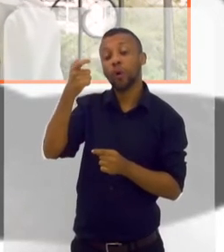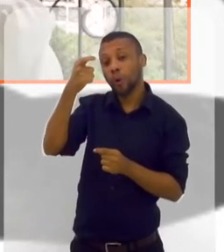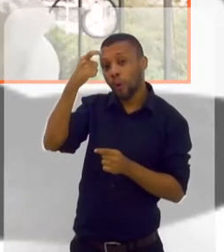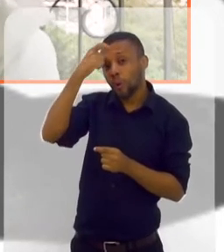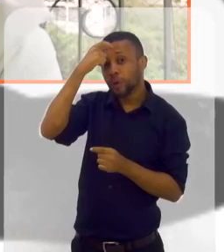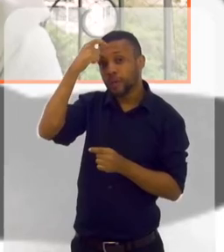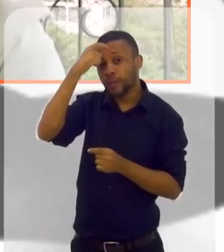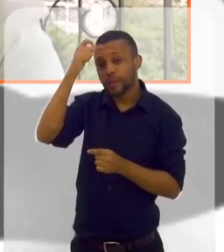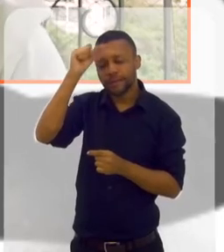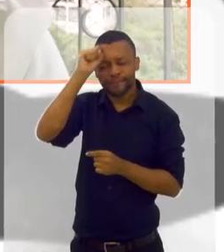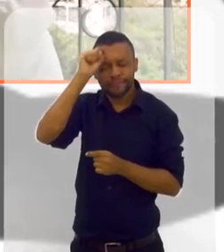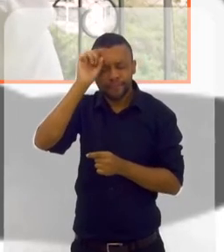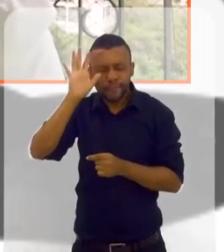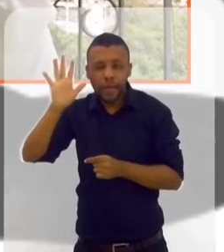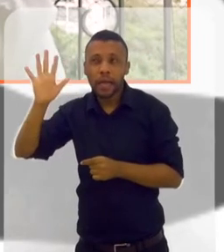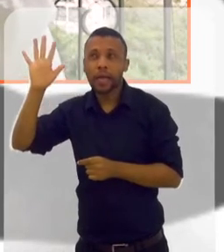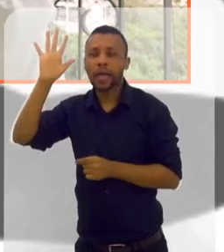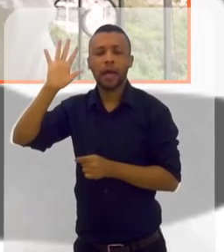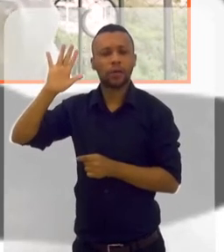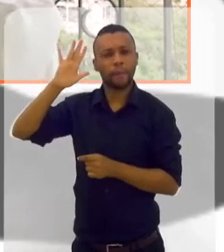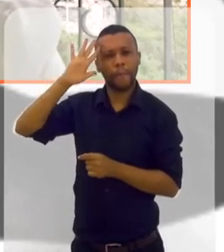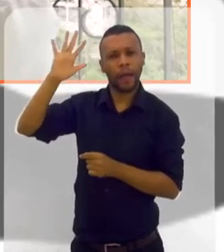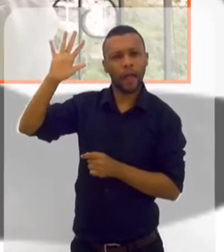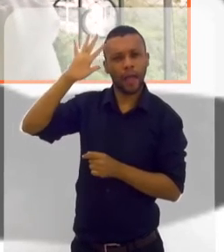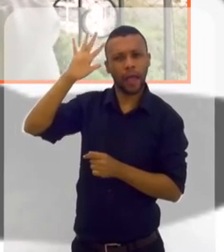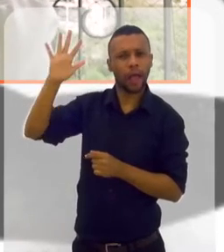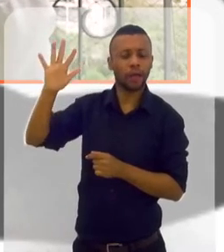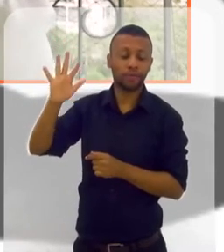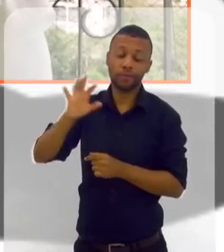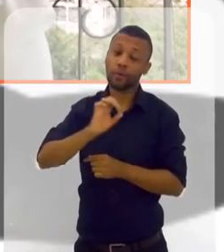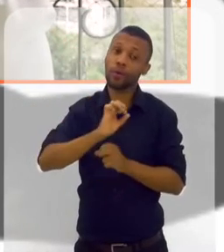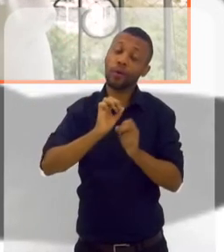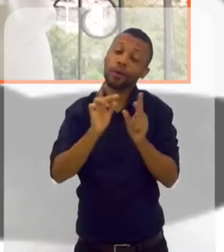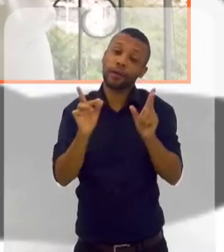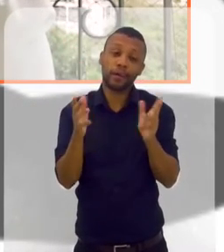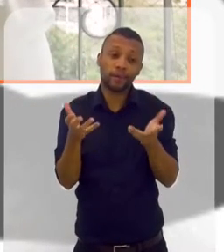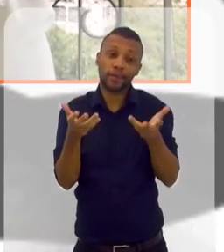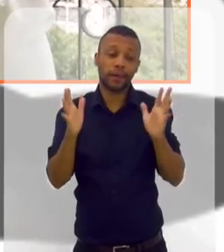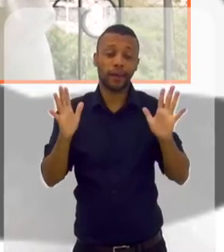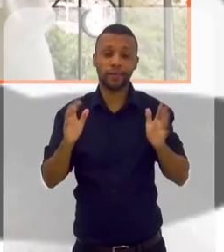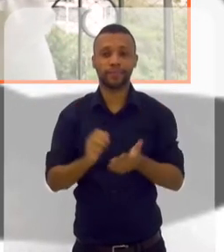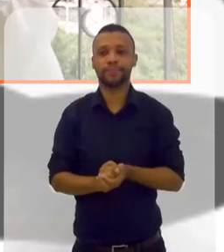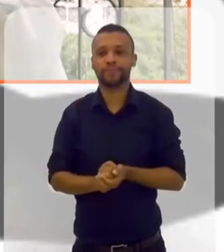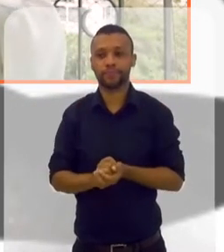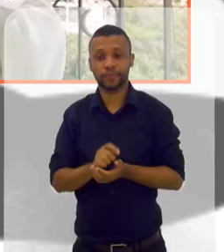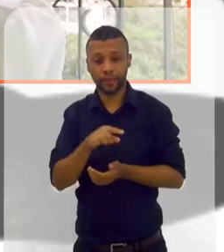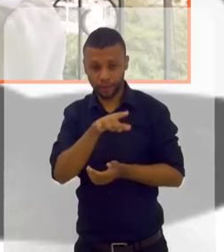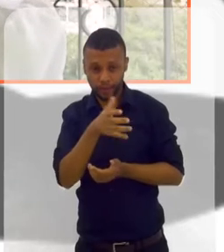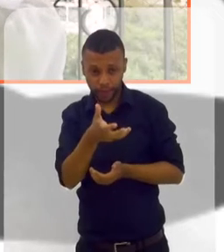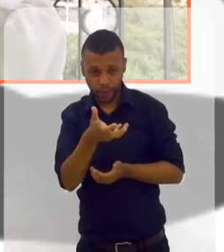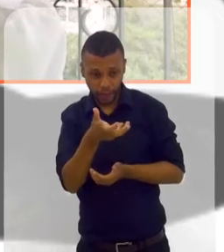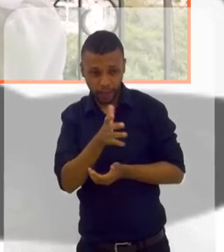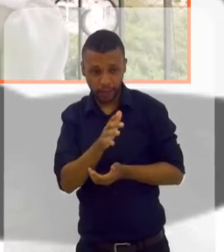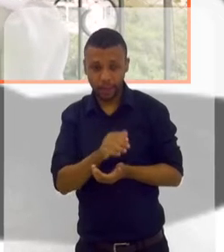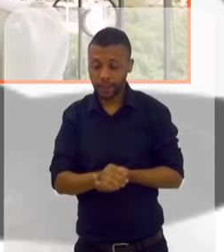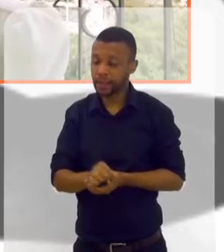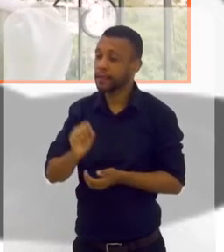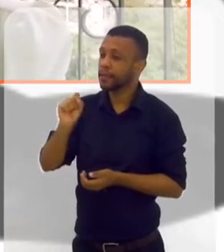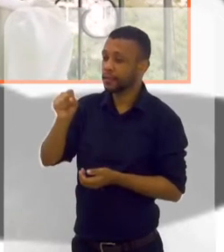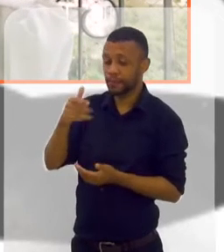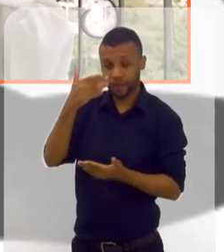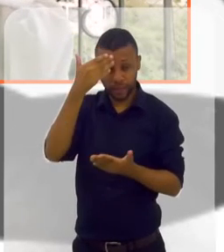consigo. Eu sou consciente demais. Eu penso muito. Mas eu estou totalmente aberta. Eu quero. A princípio é assim, você quer?